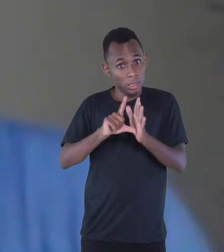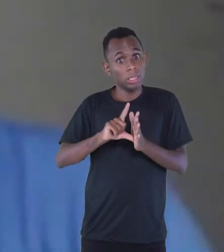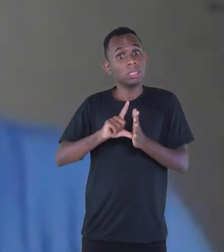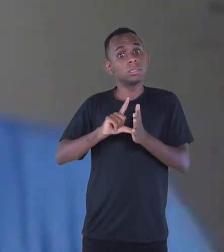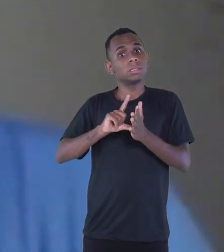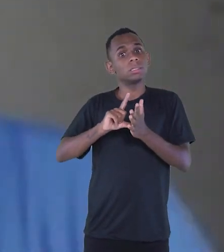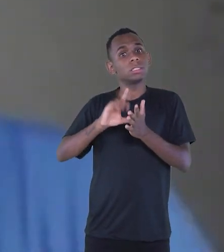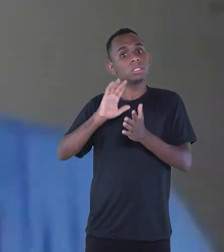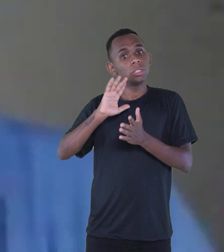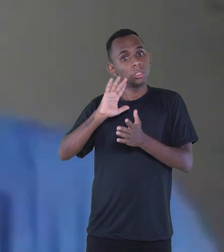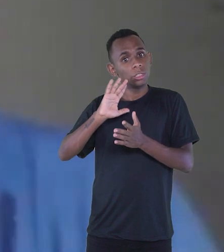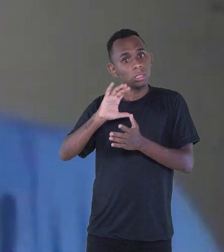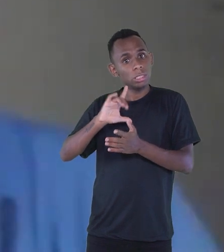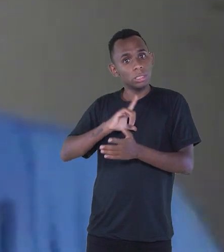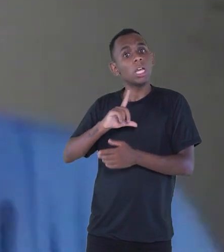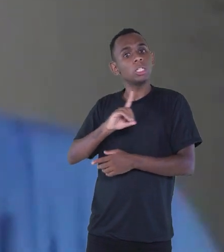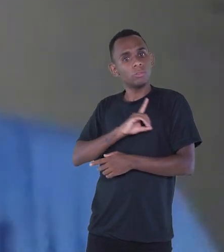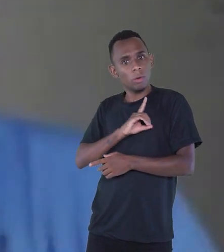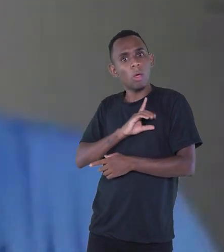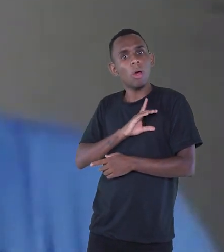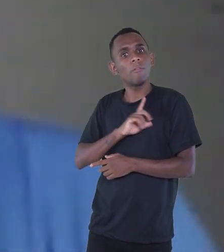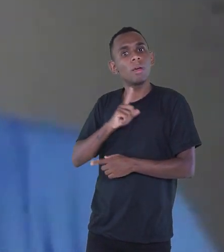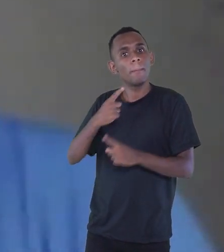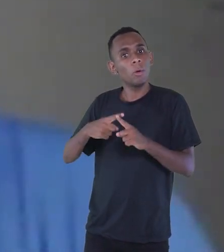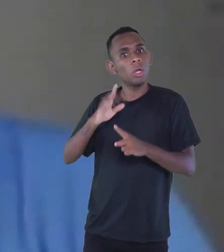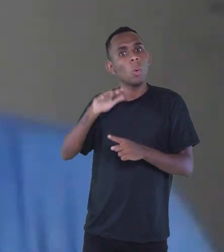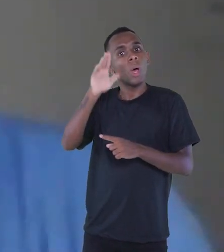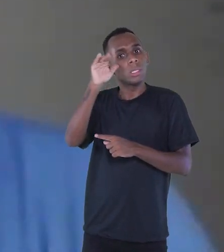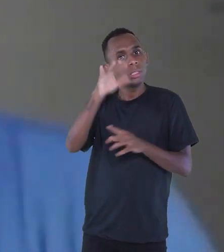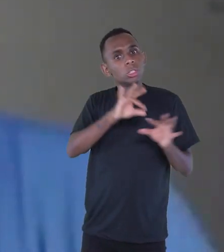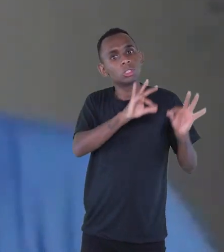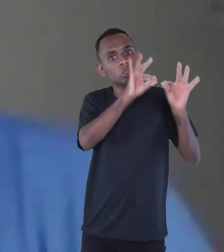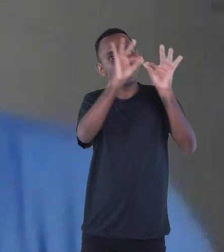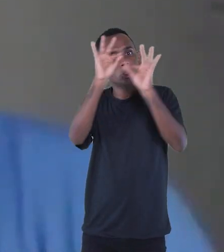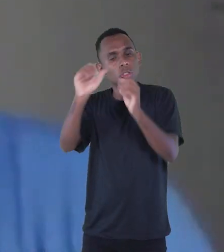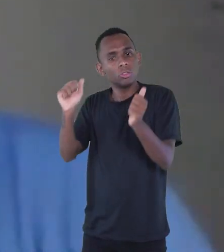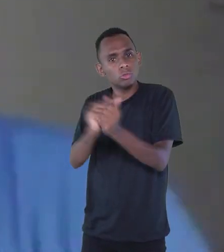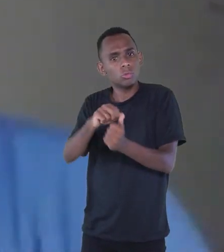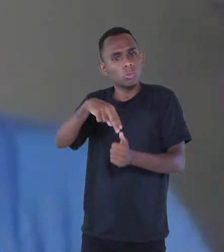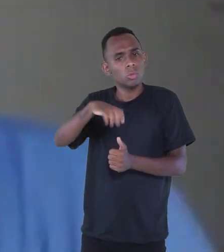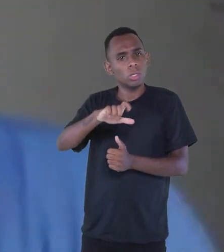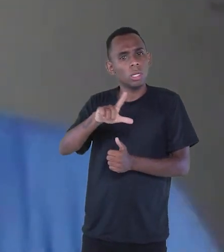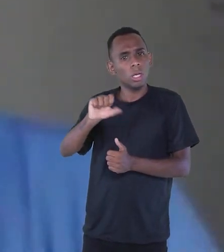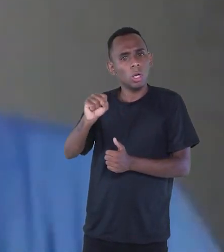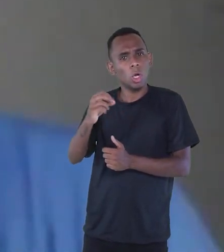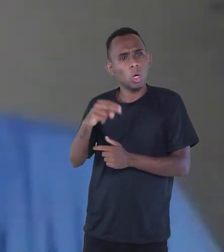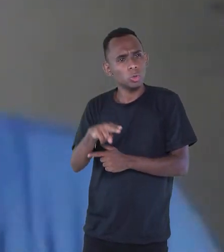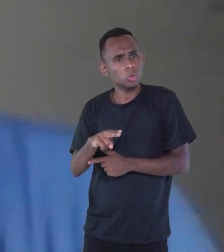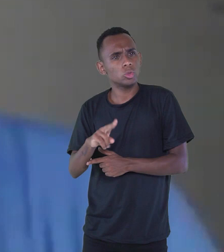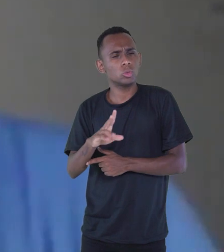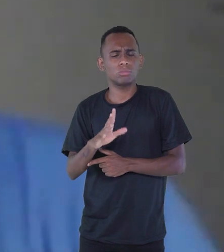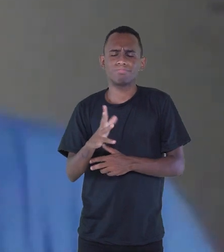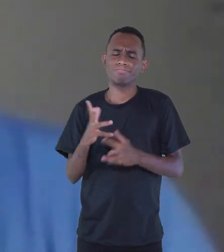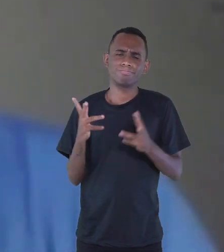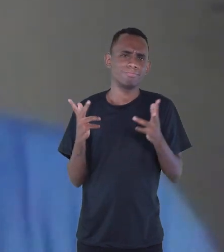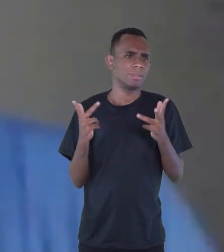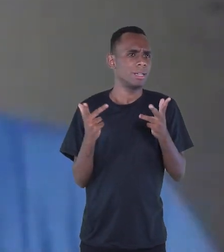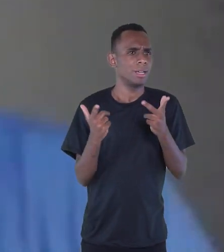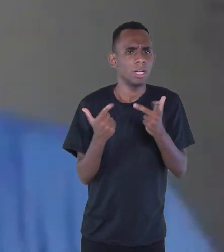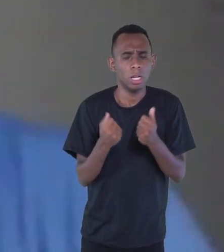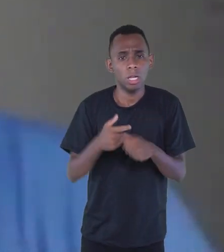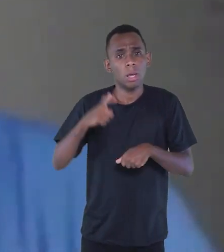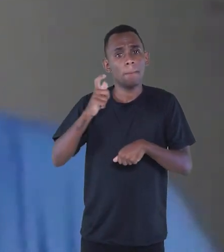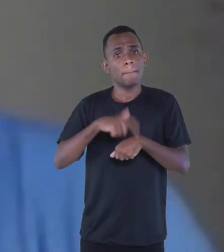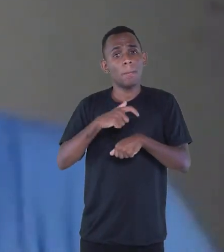ainda. Tem ainda? Tem. Eu assisti aqui em Divinópolis com o Nelson Mota, grande Nelson Mota, quando ele